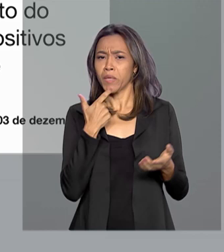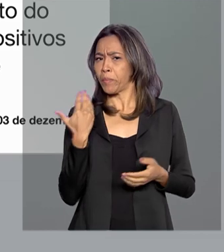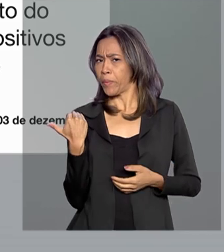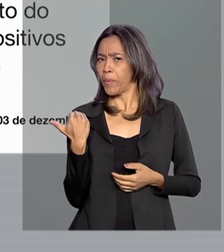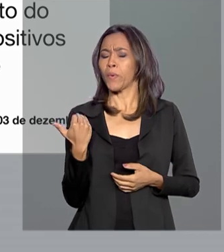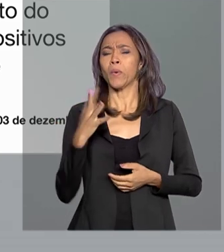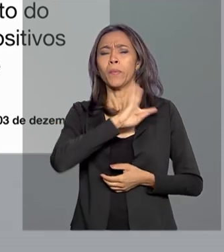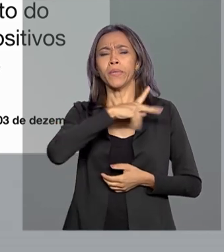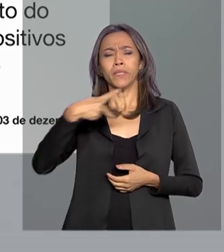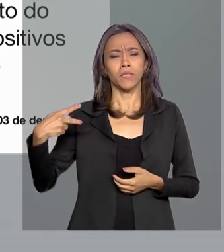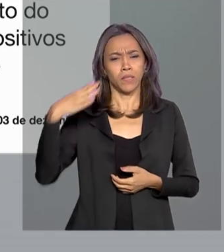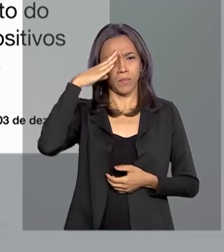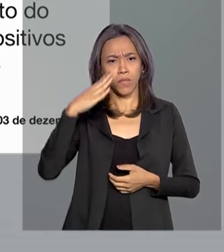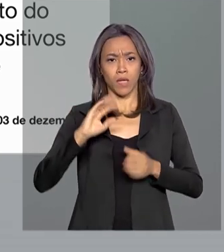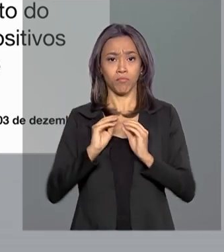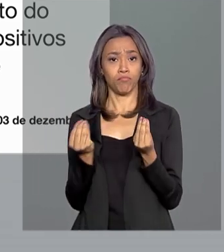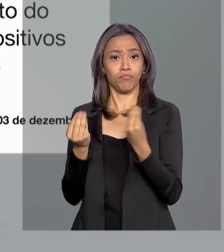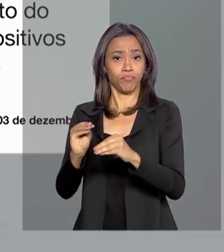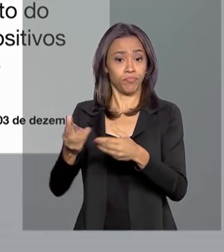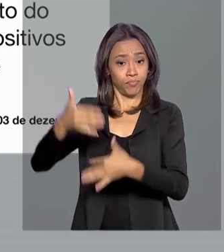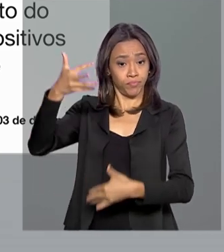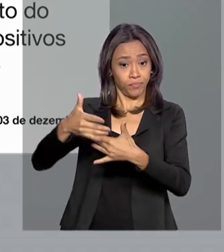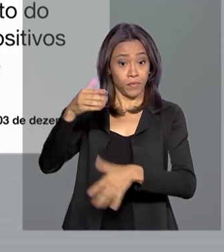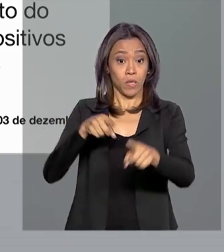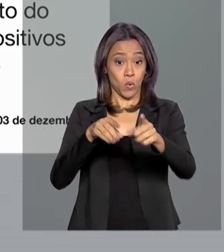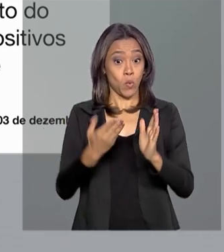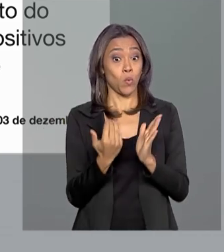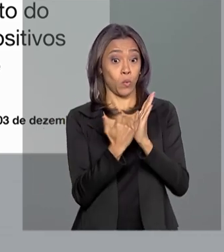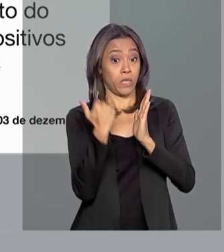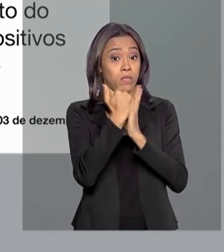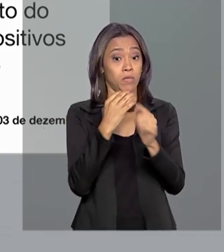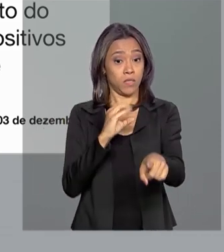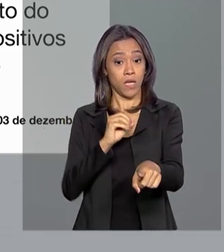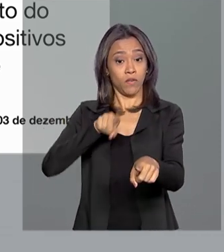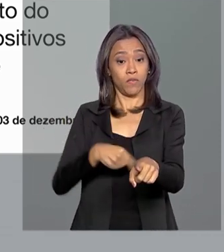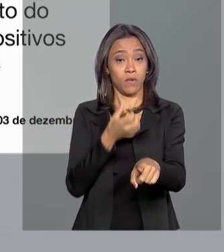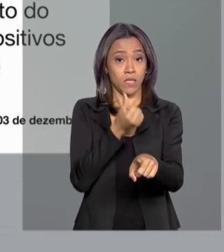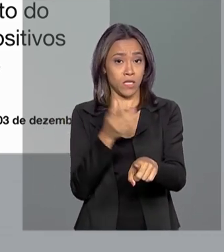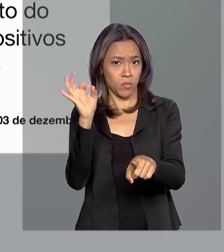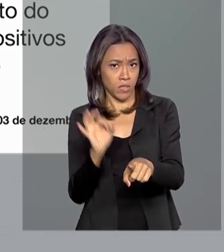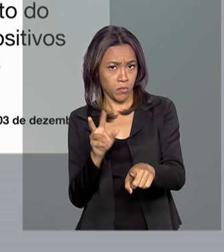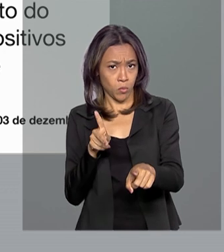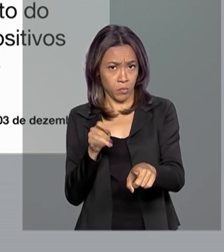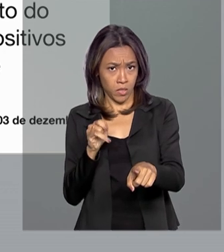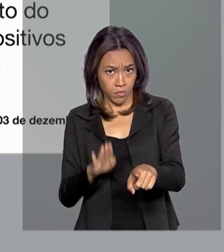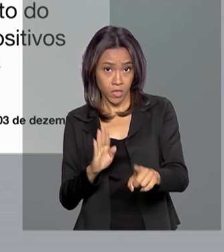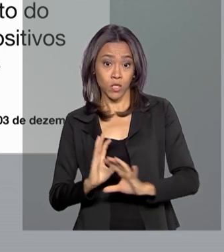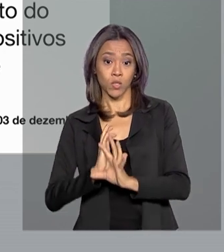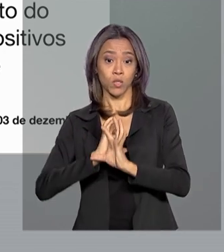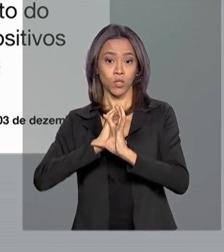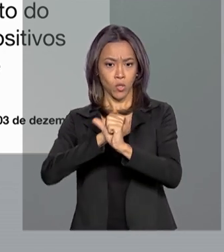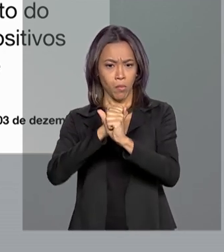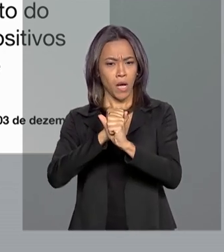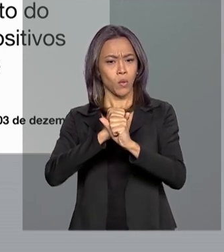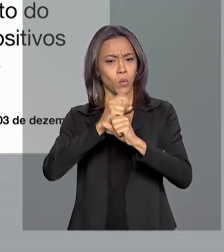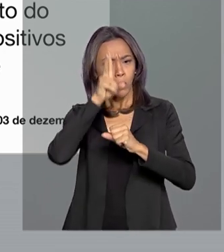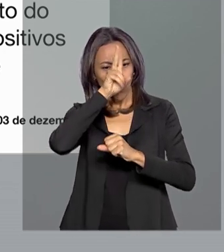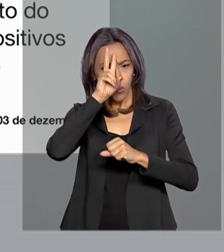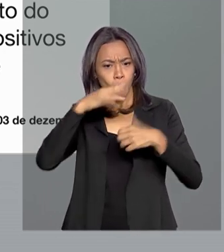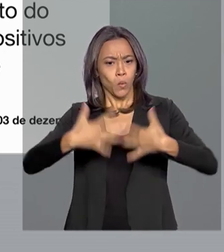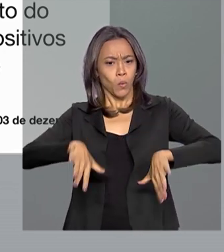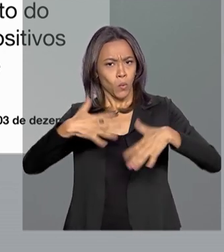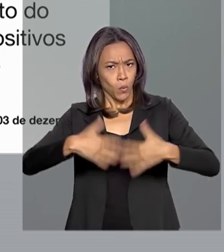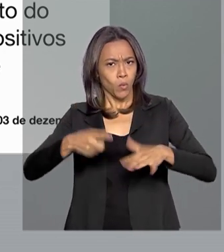Bolsonaro disse que o crescimento de 0,6% do PIB, somado à menor taxa de juros da história, o crescimento do